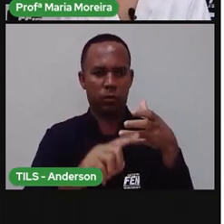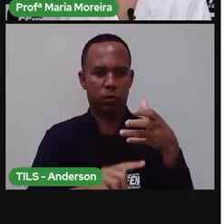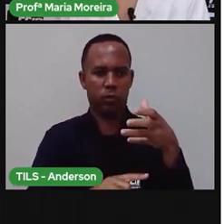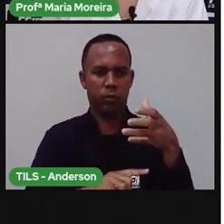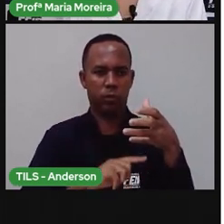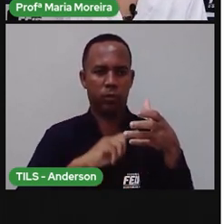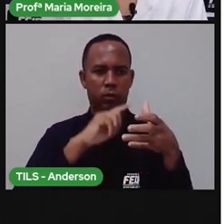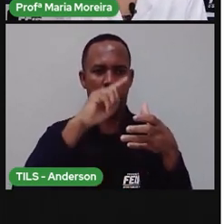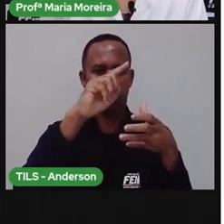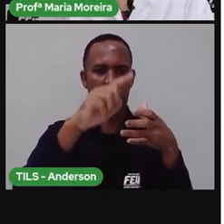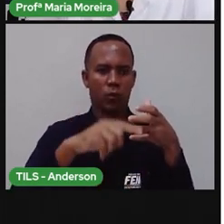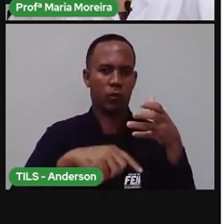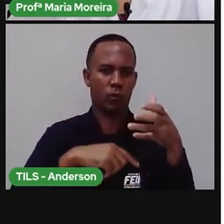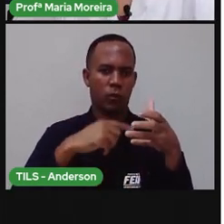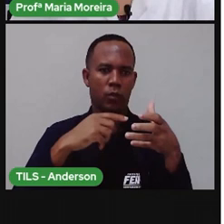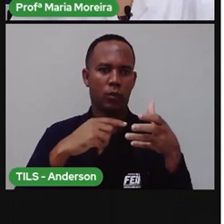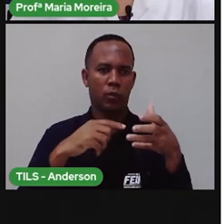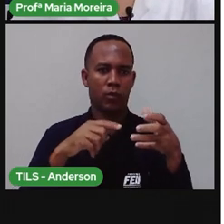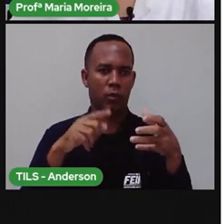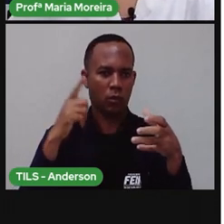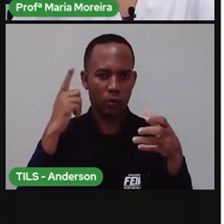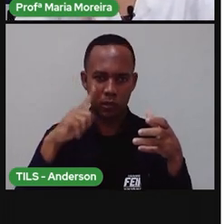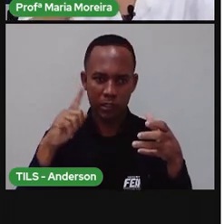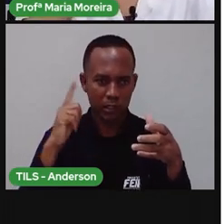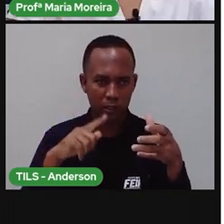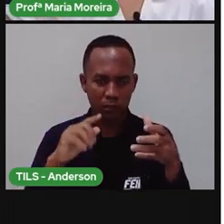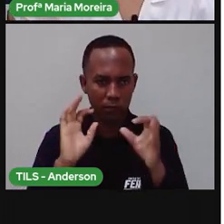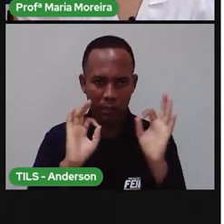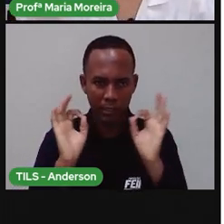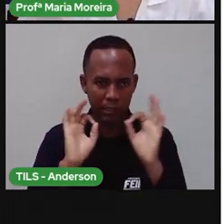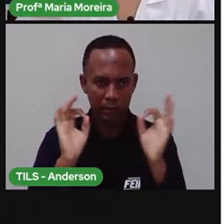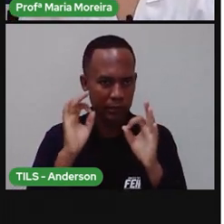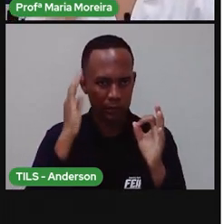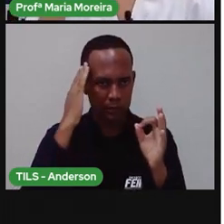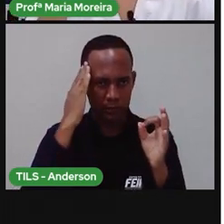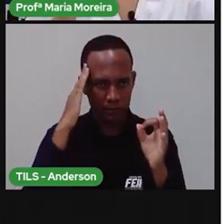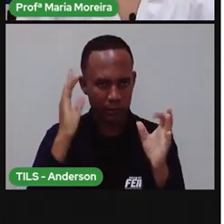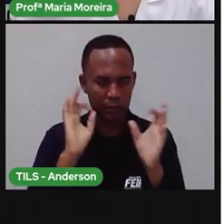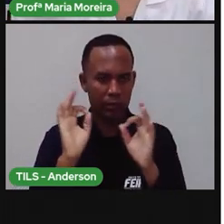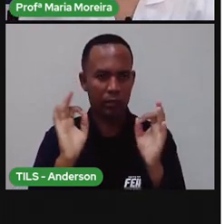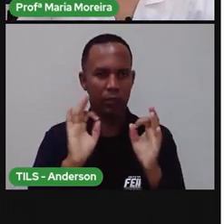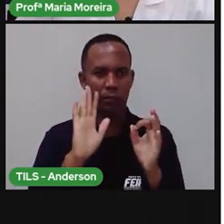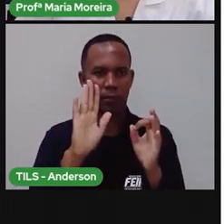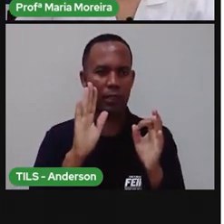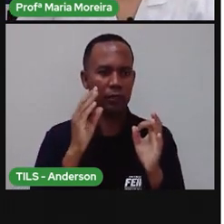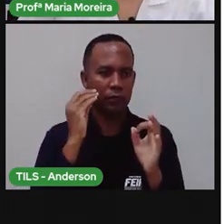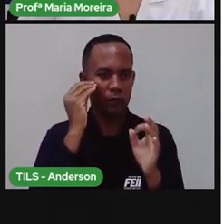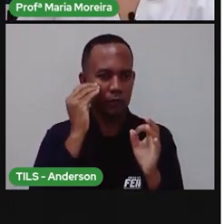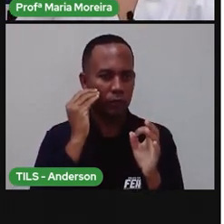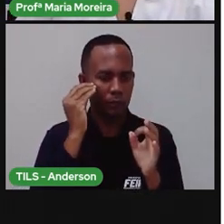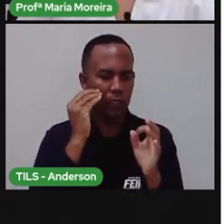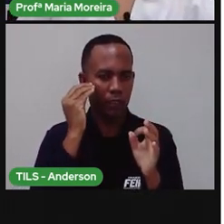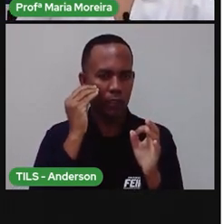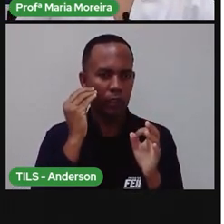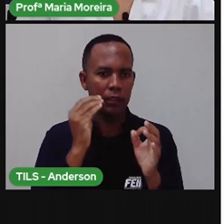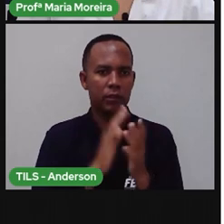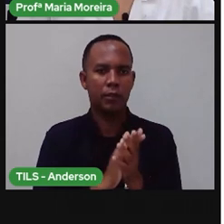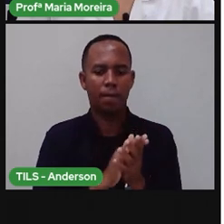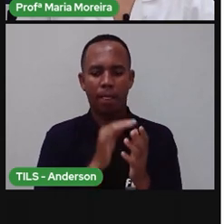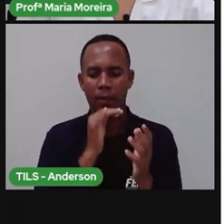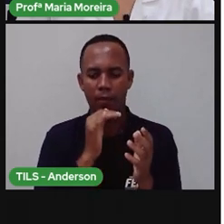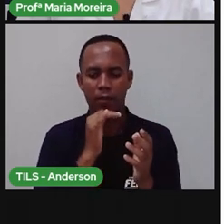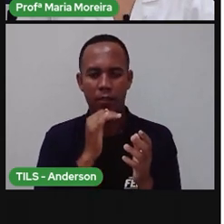ela é iluminada. Não conseguiu entender? A Pró vai dar um, ó, uma dica de uma experiência para vocês. Peguem uma